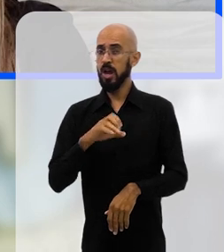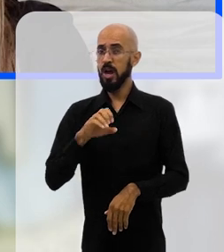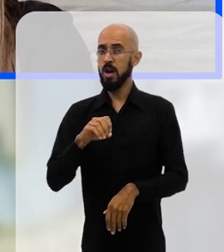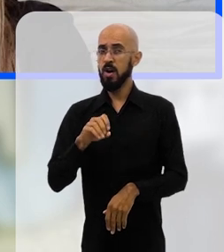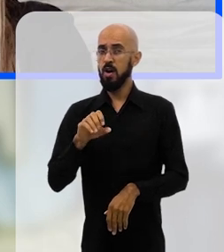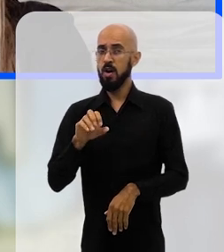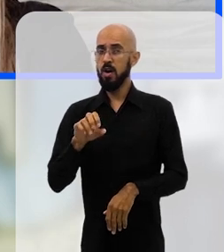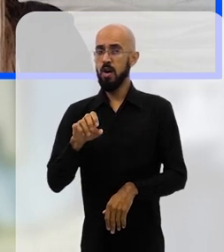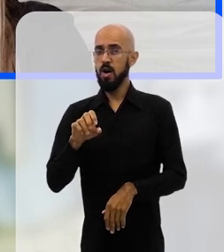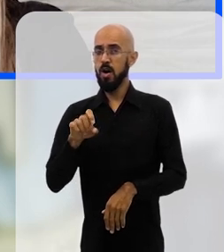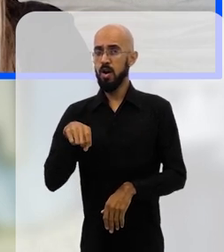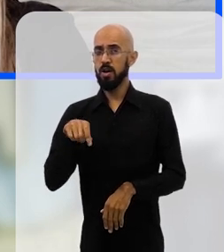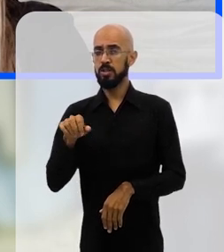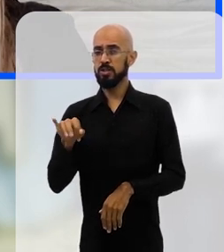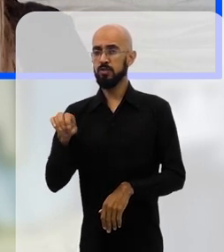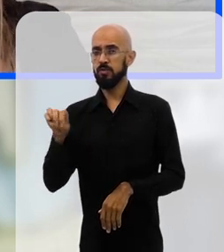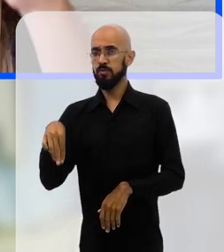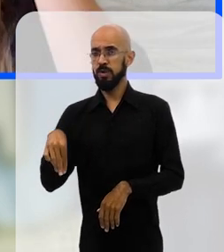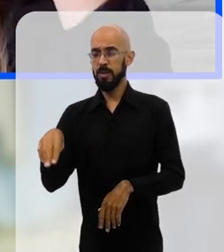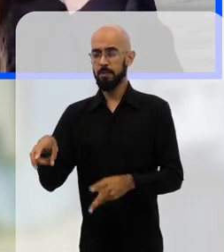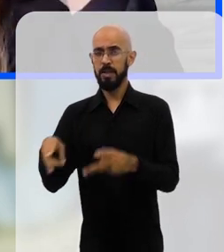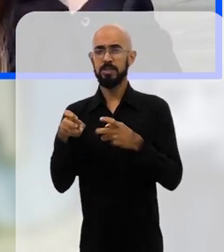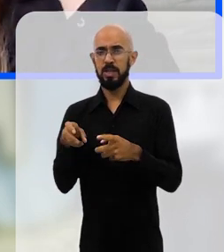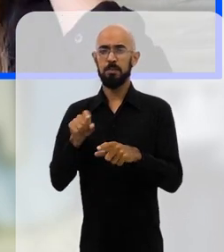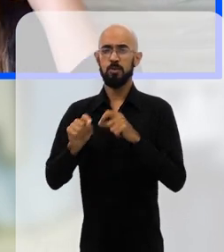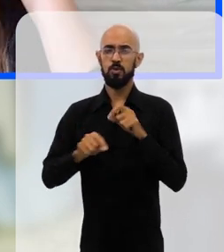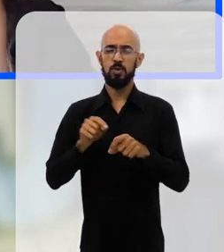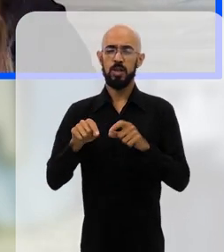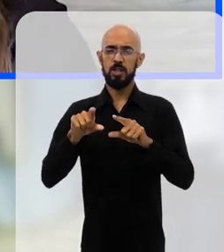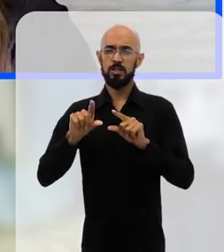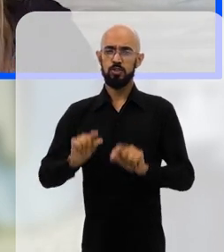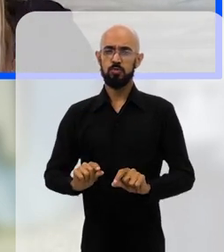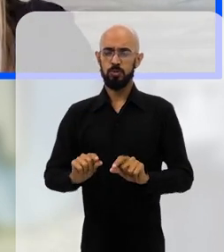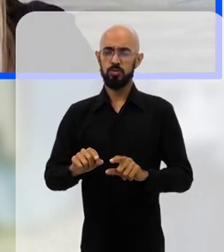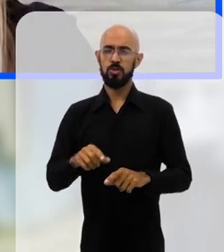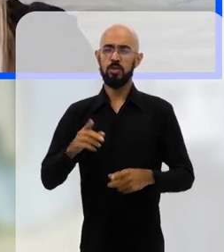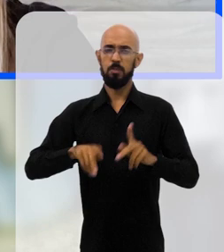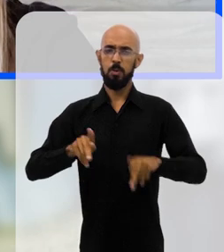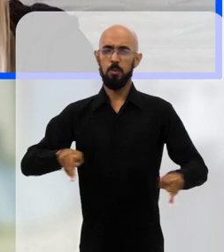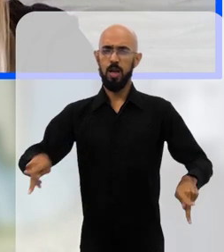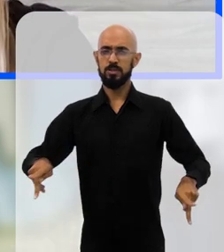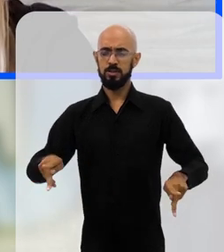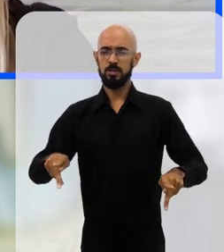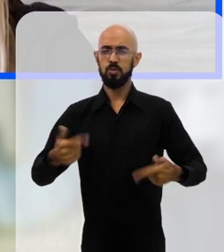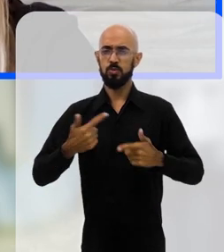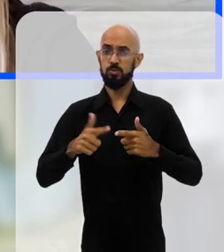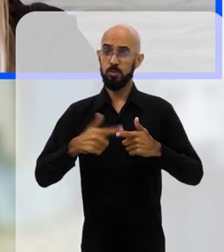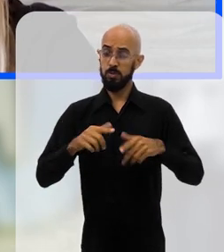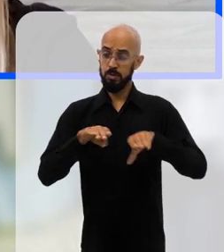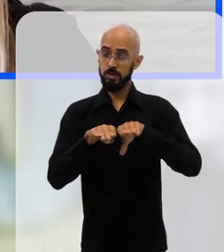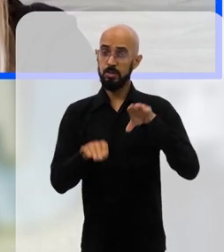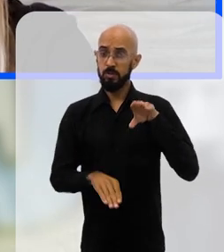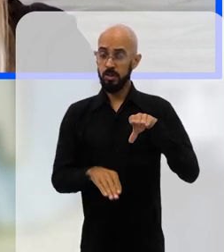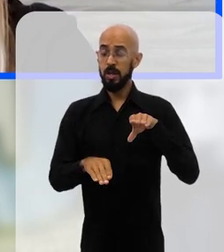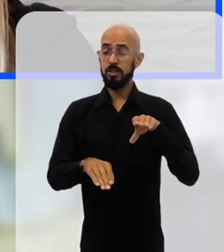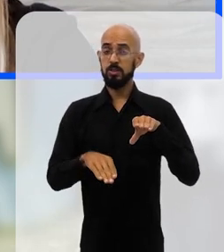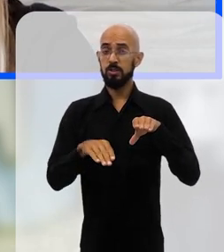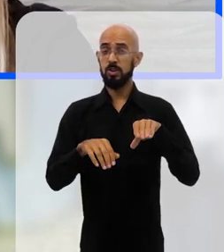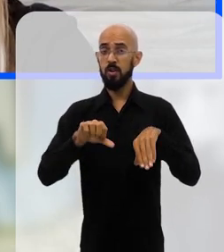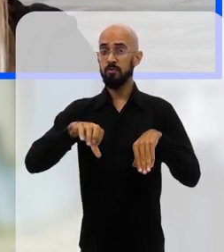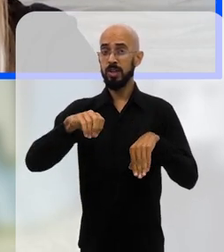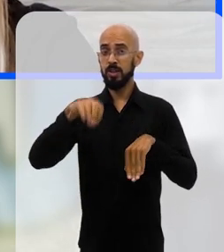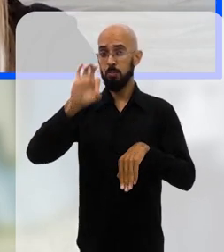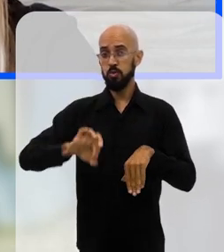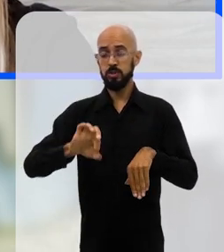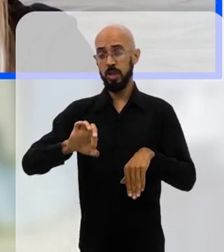uma das pesquisas que a Ocção Brasil realiza de percepção da população sobre desigualdade mostra que quase 90% da população